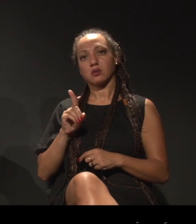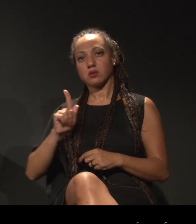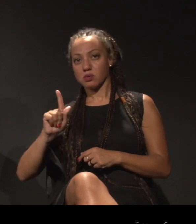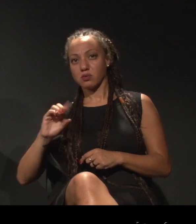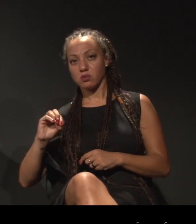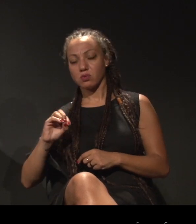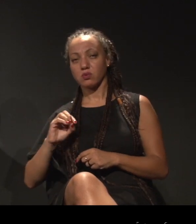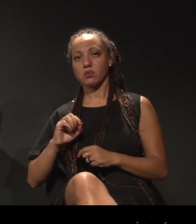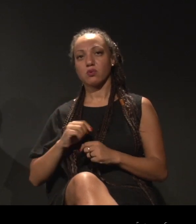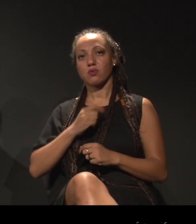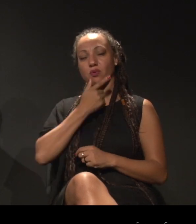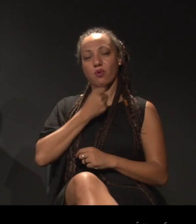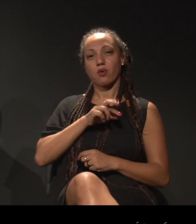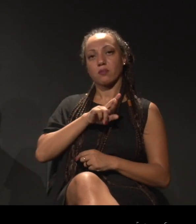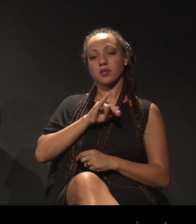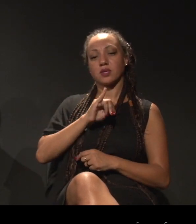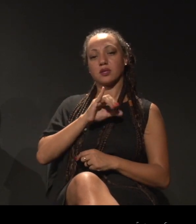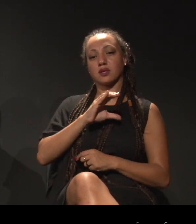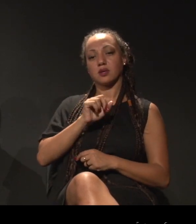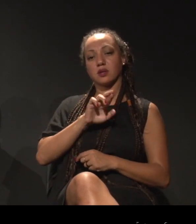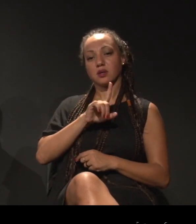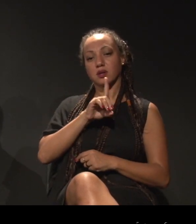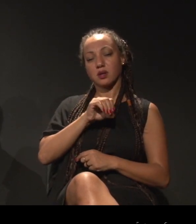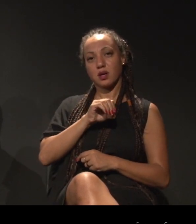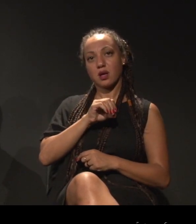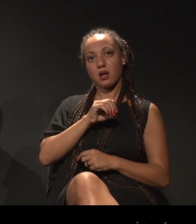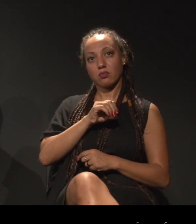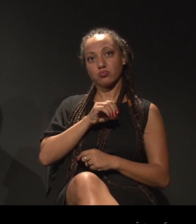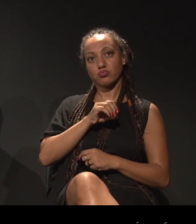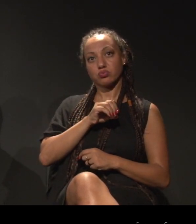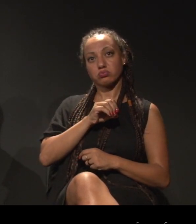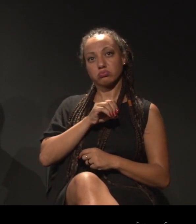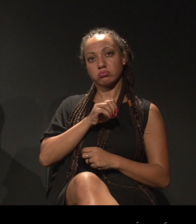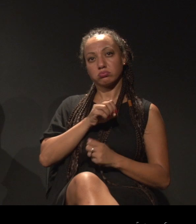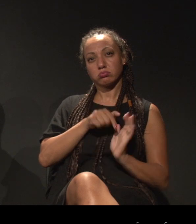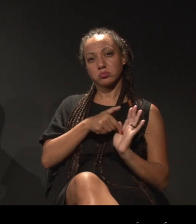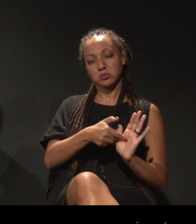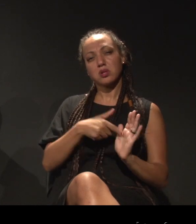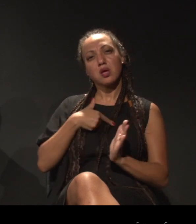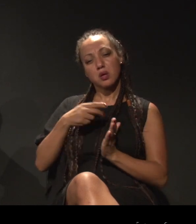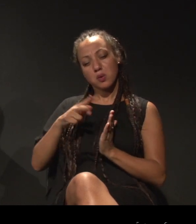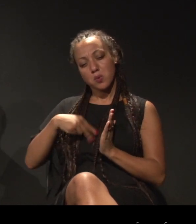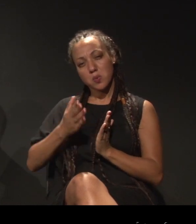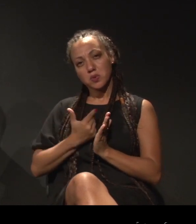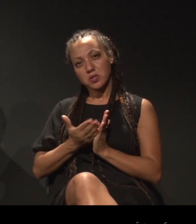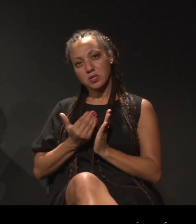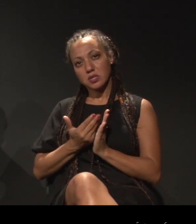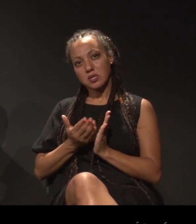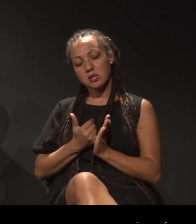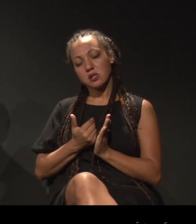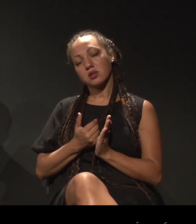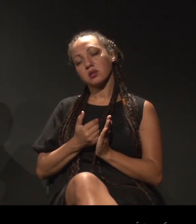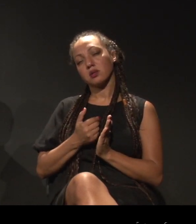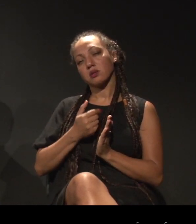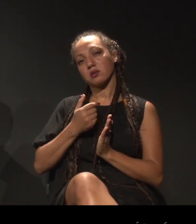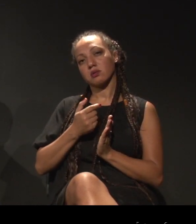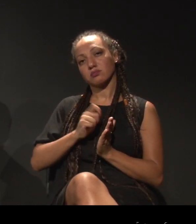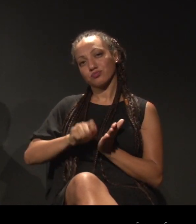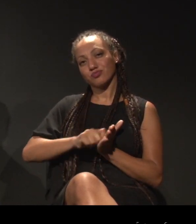que o Ricardo Aleixo coloca, eu li pela primeira vez em um livro do escritor Ricardo Aleixo